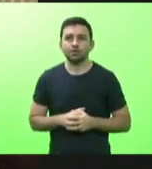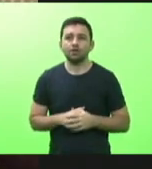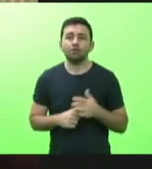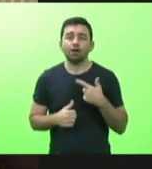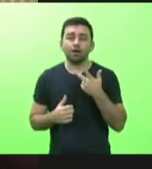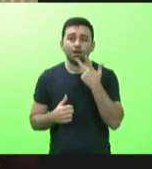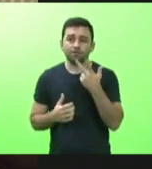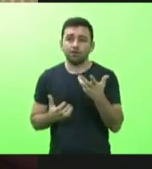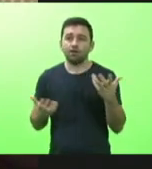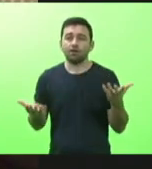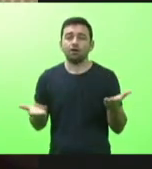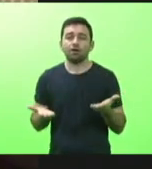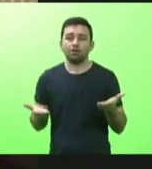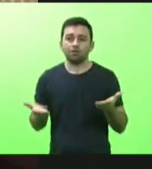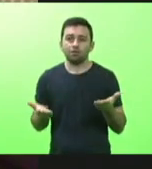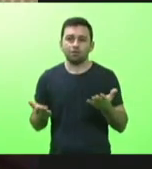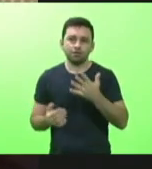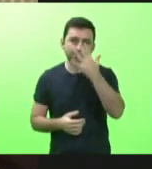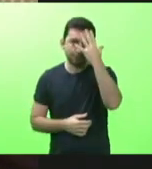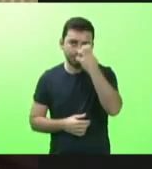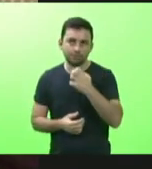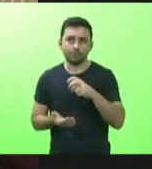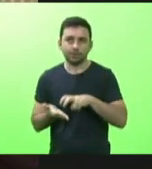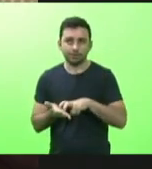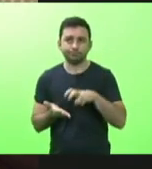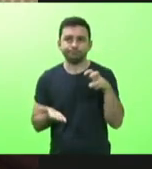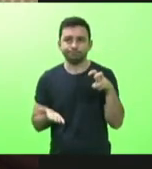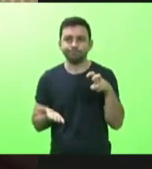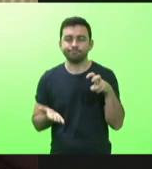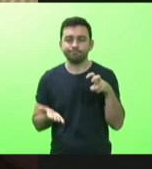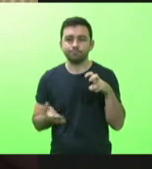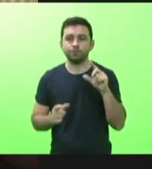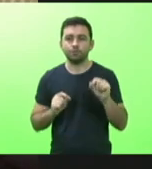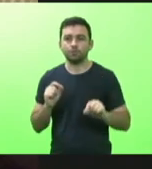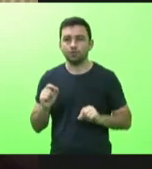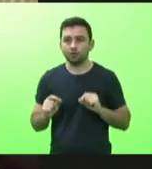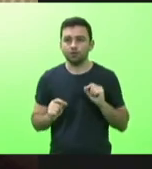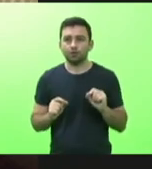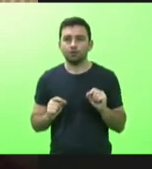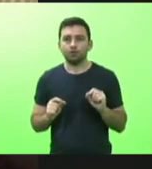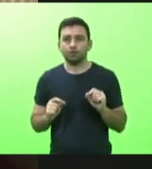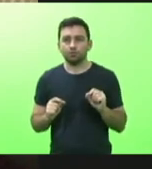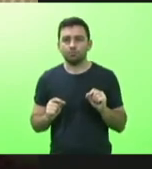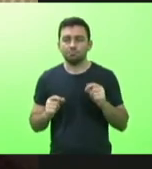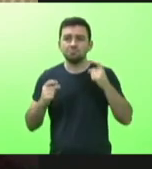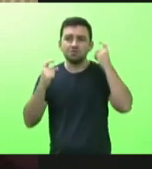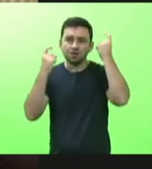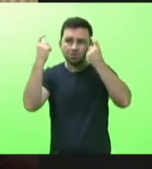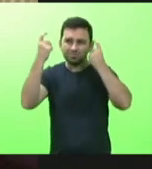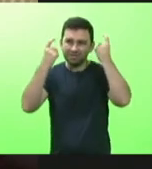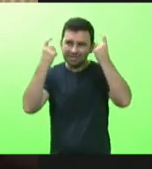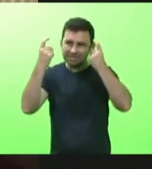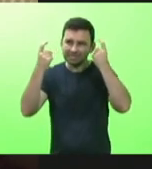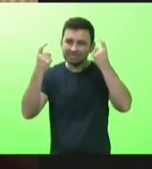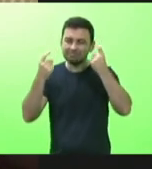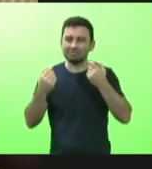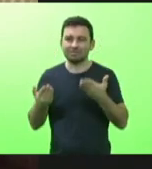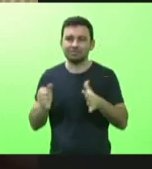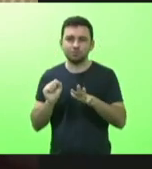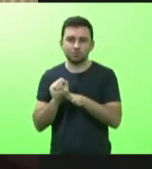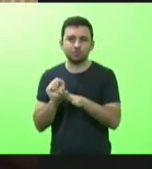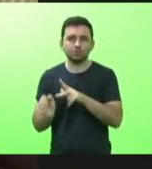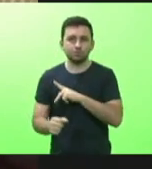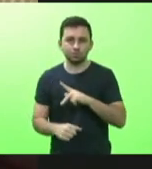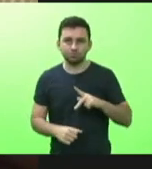um assunto muito sério, na manhã desta quinta-feira. Eu estou muito preocupado com a segurança pública de Santa